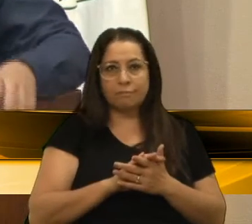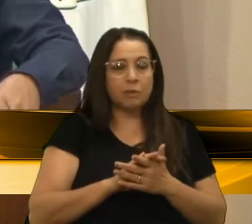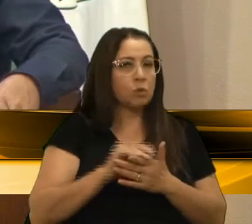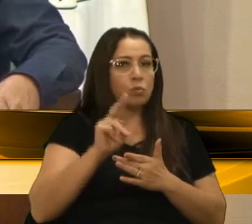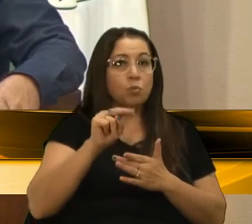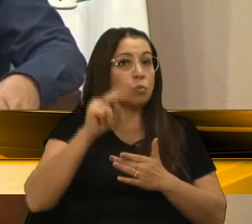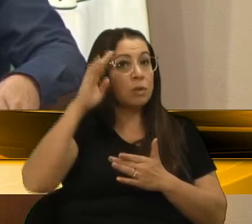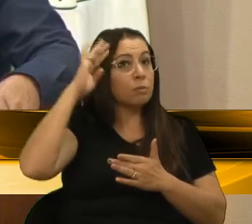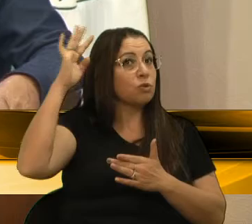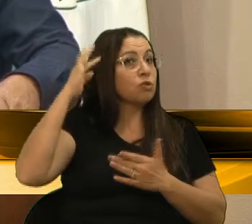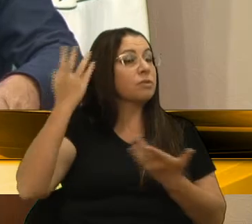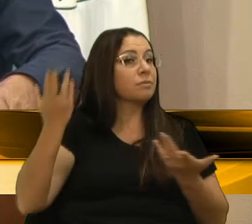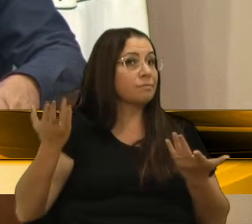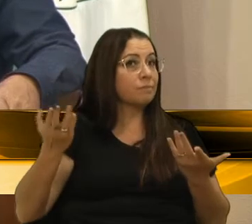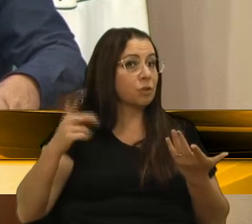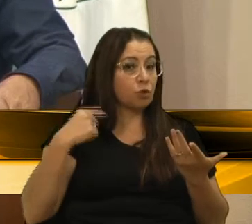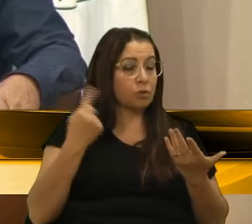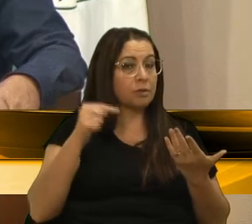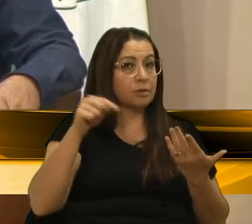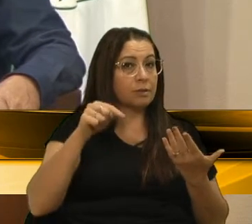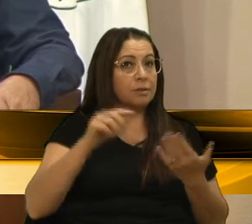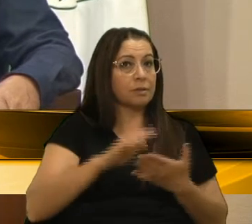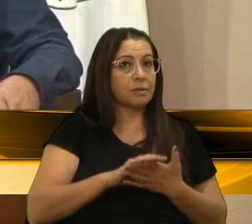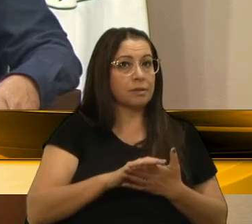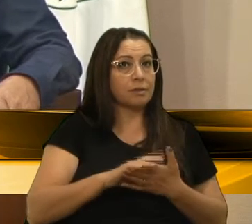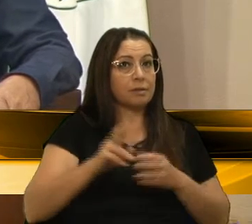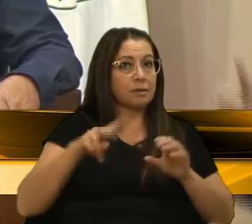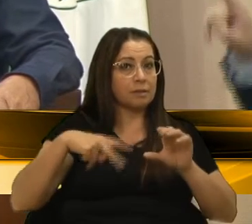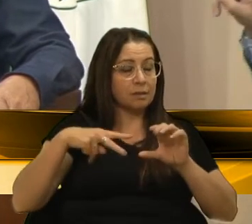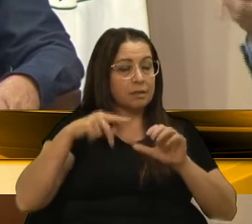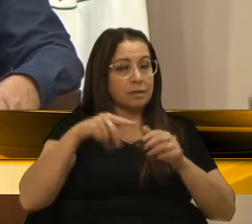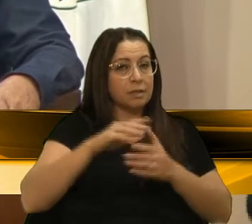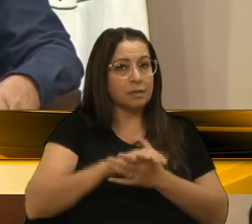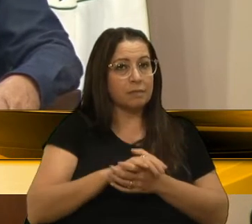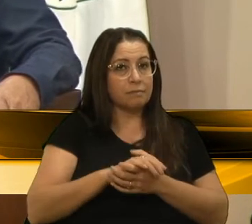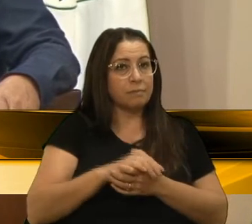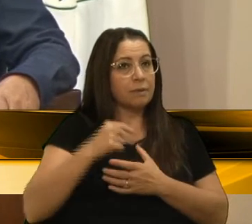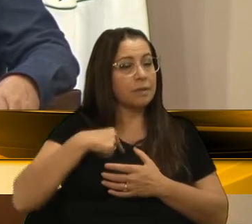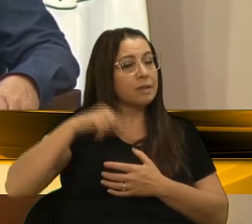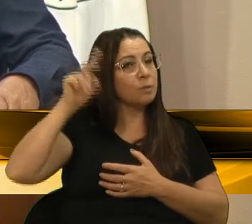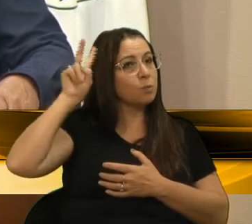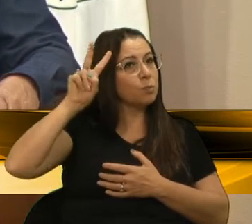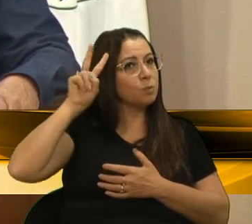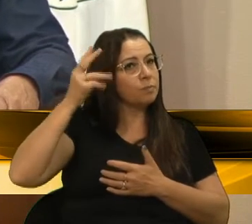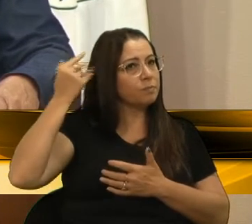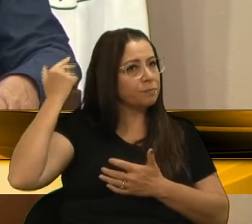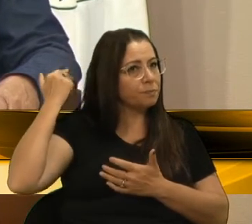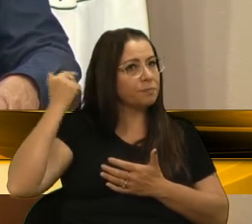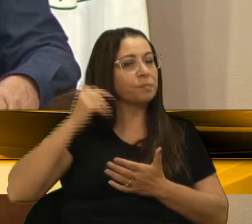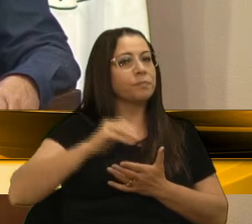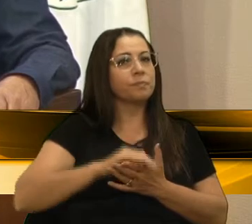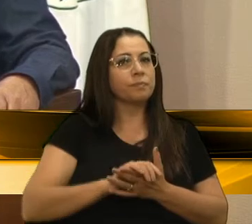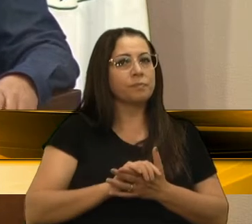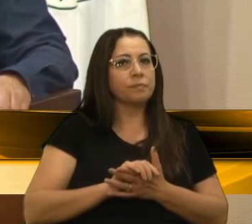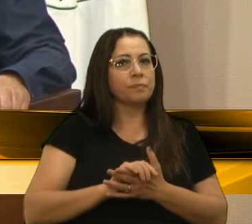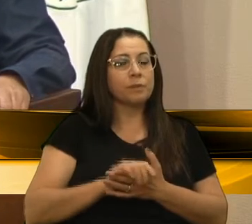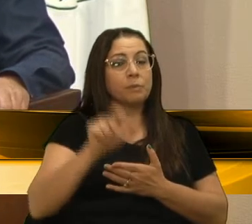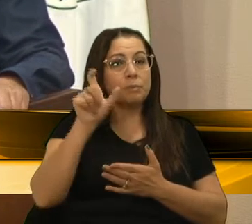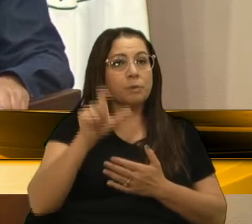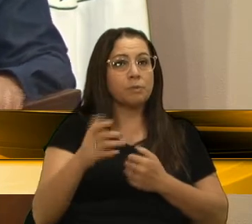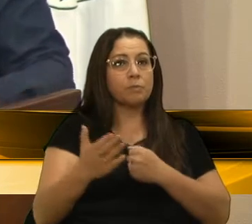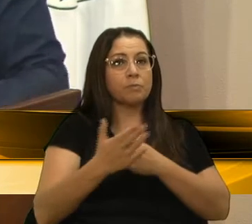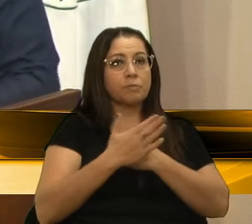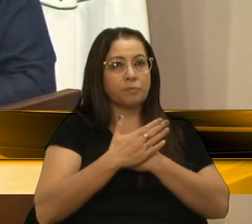nunca imaginaria que um dia, nós estaríamos aqui, na Câmara, né, eu lembro, porque, foi uma pessoa que nos